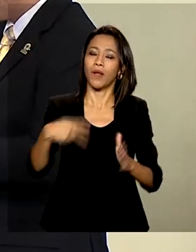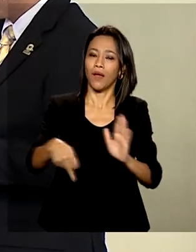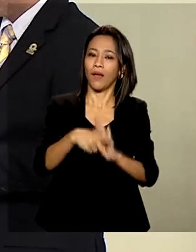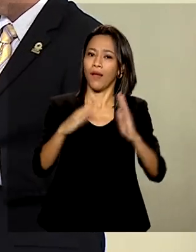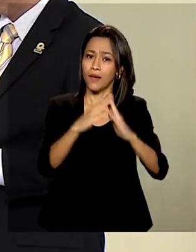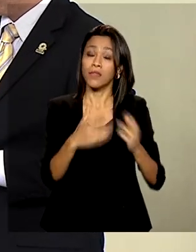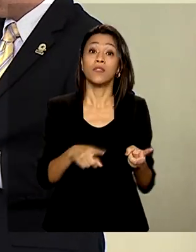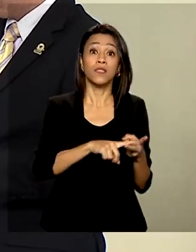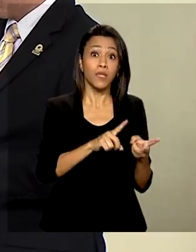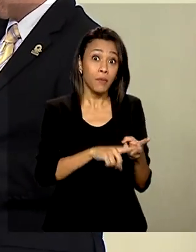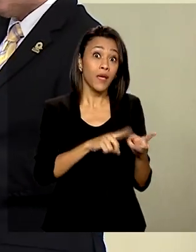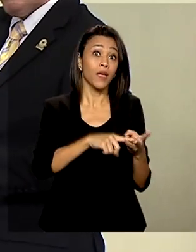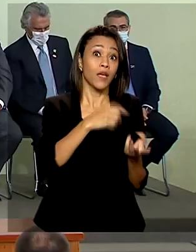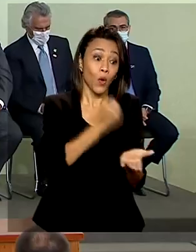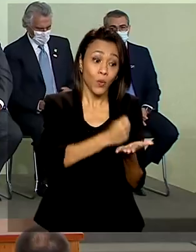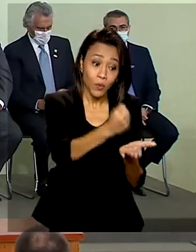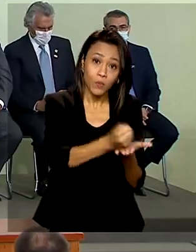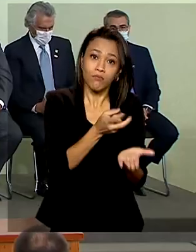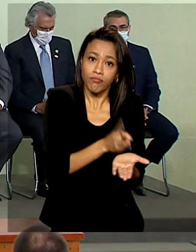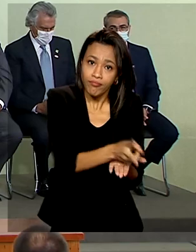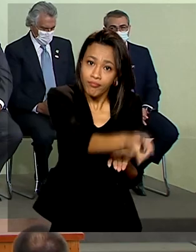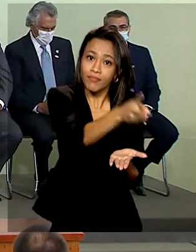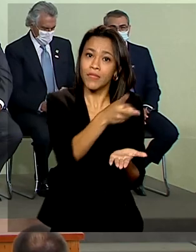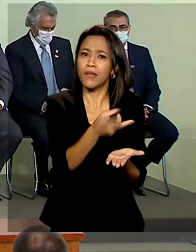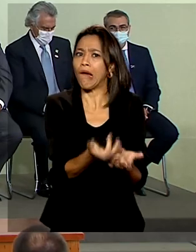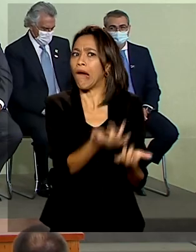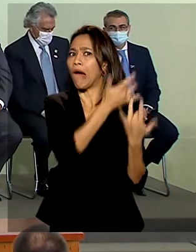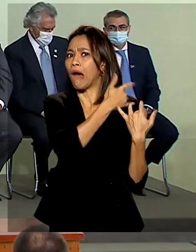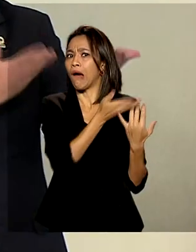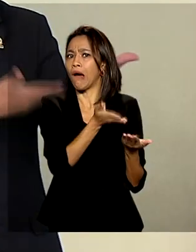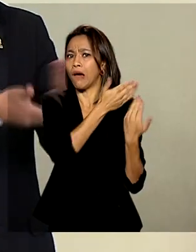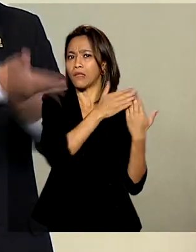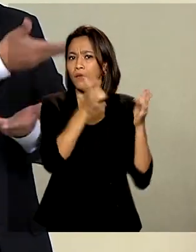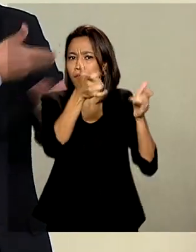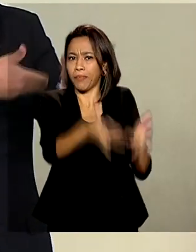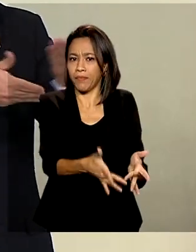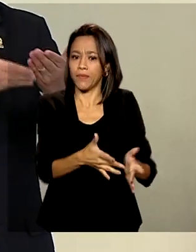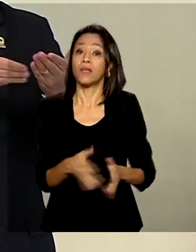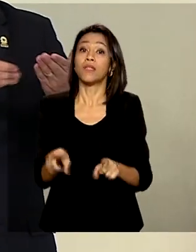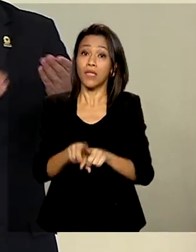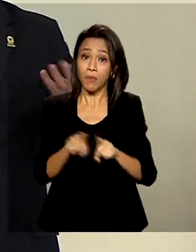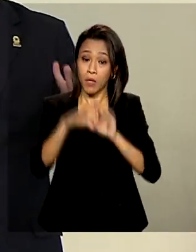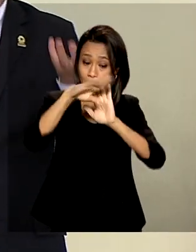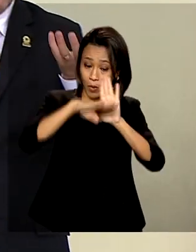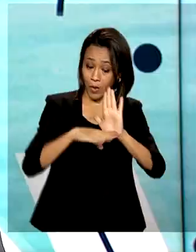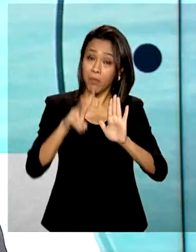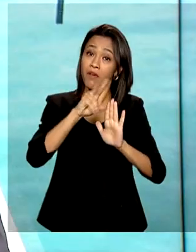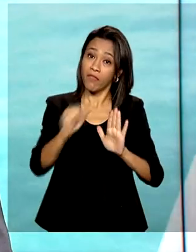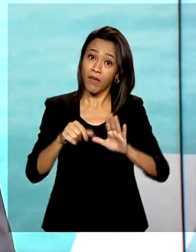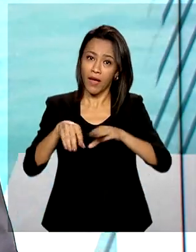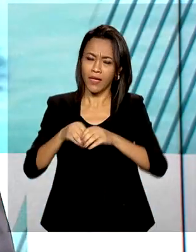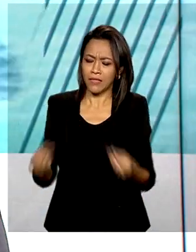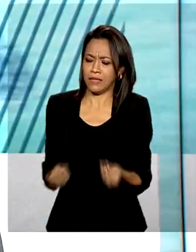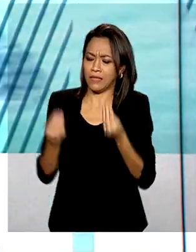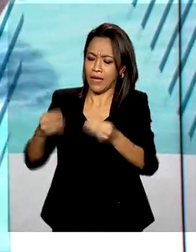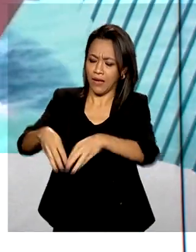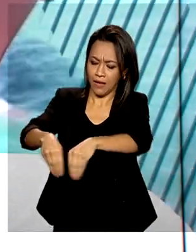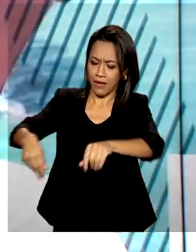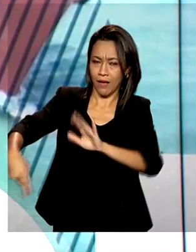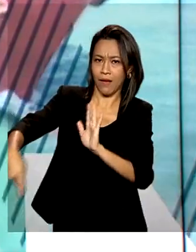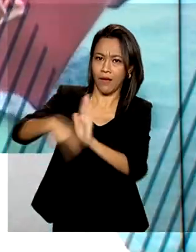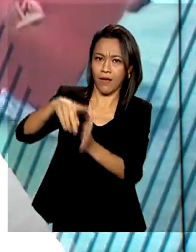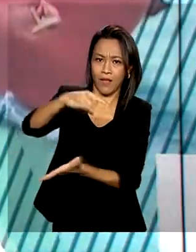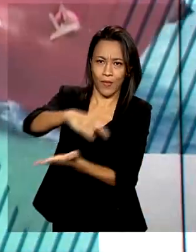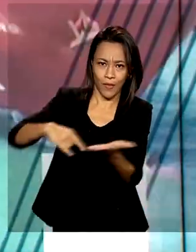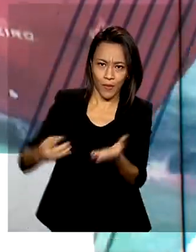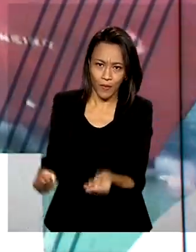foram contratadas, mas estão paradas. O programa também vai atuar na regularização fundiária e na melhoria habitacional.